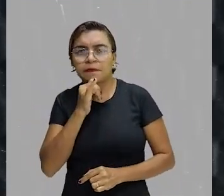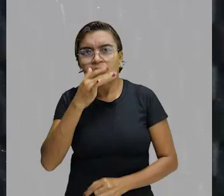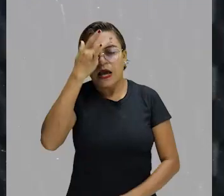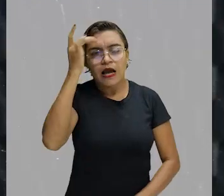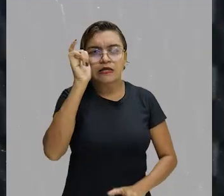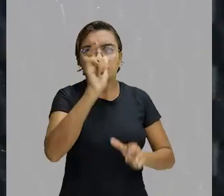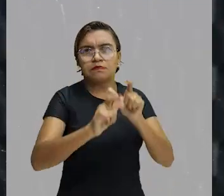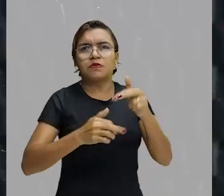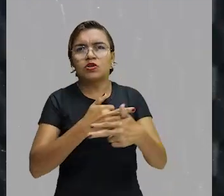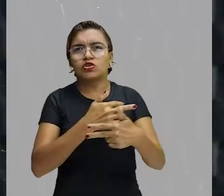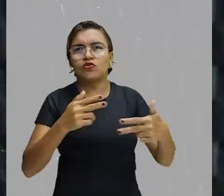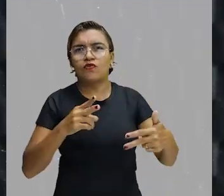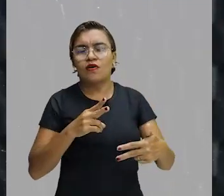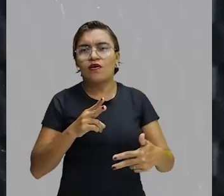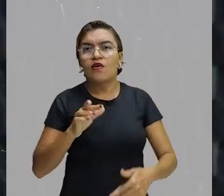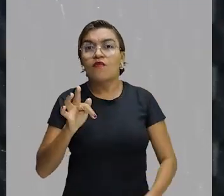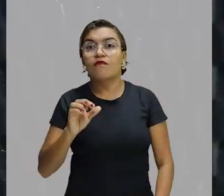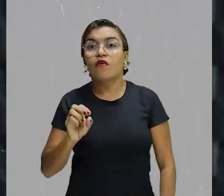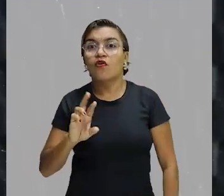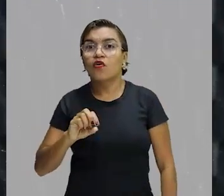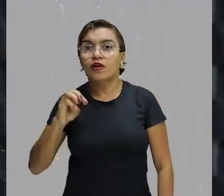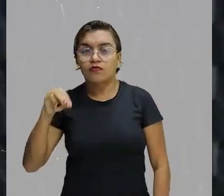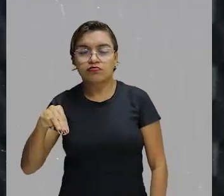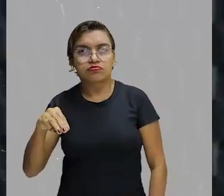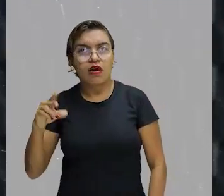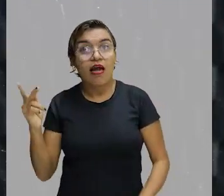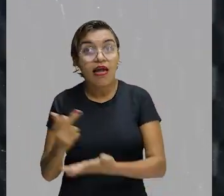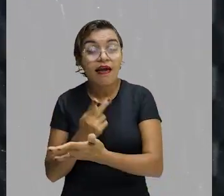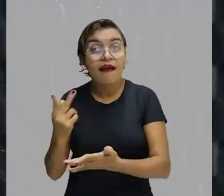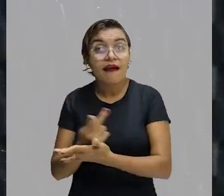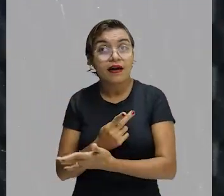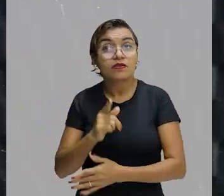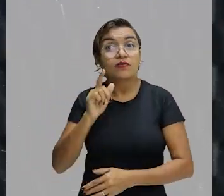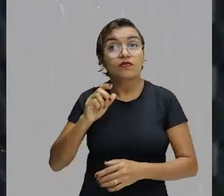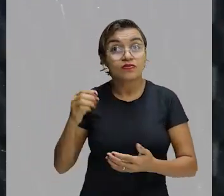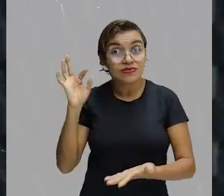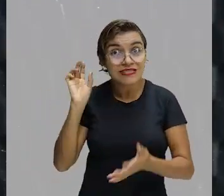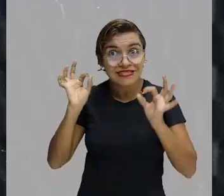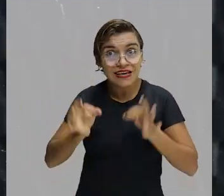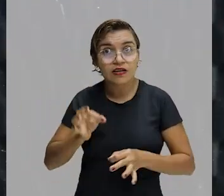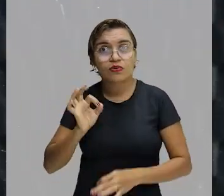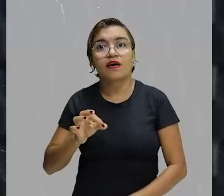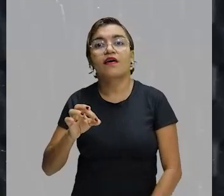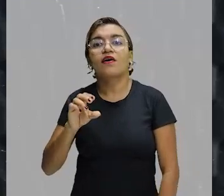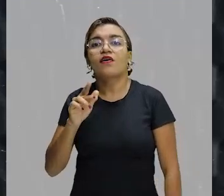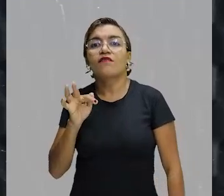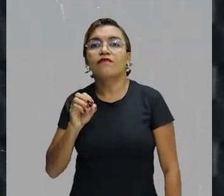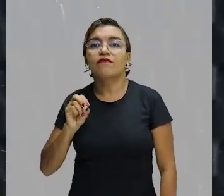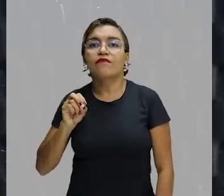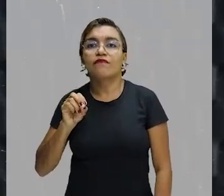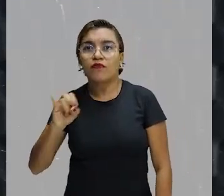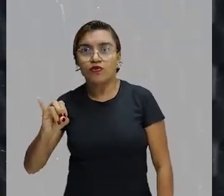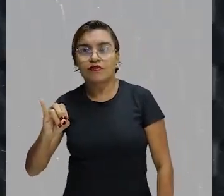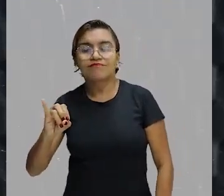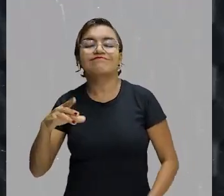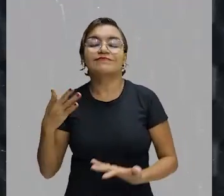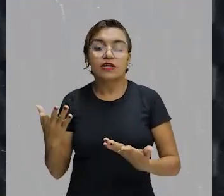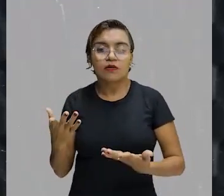O correto seria o quê? O pessoal foi. É porque existe uma concordância ideológica. Mas aí no caso, o pessoal